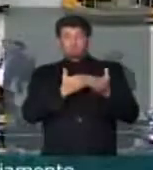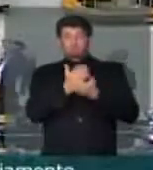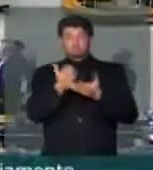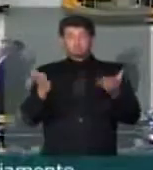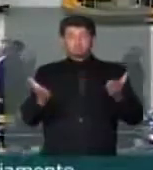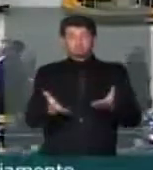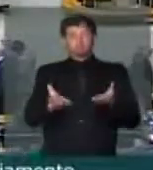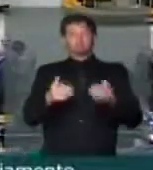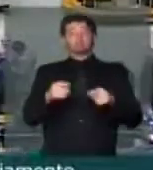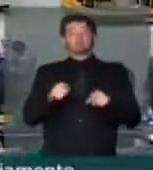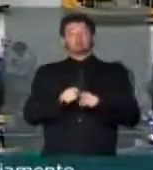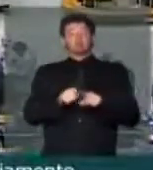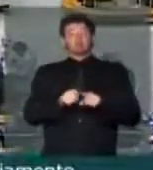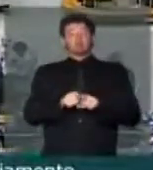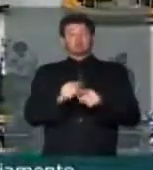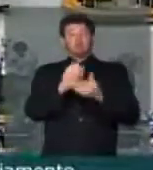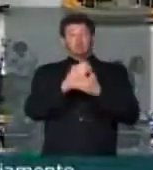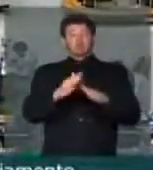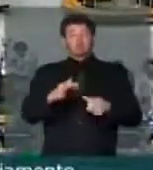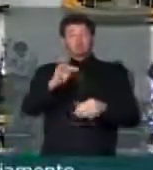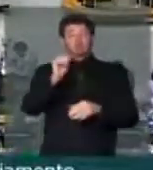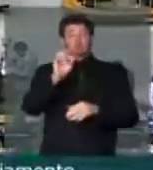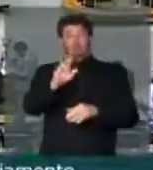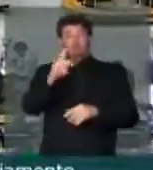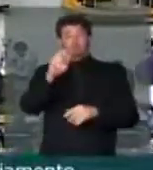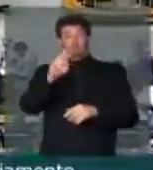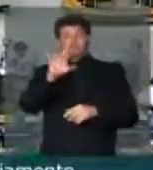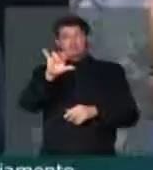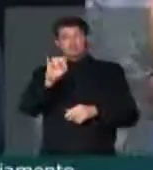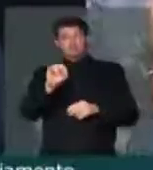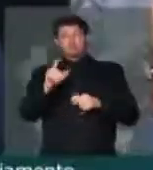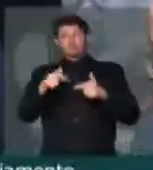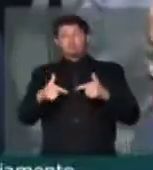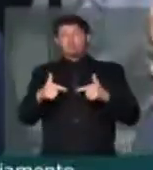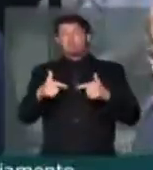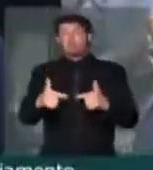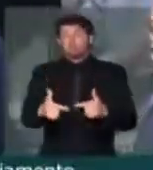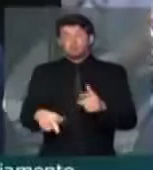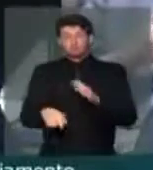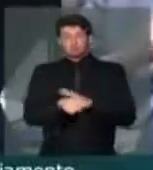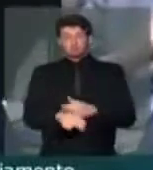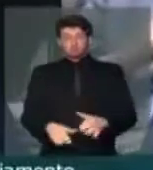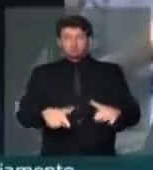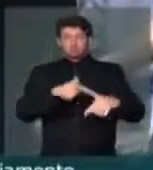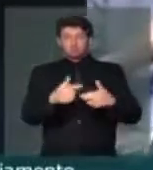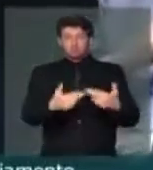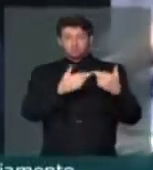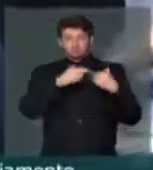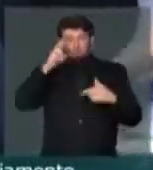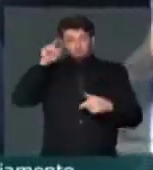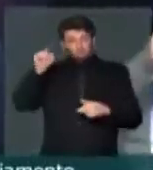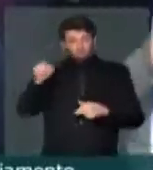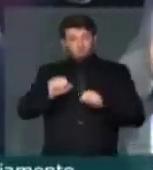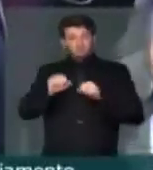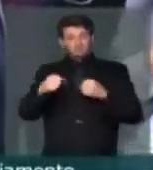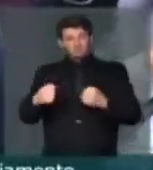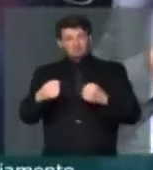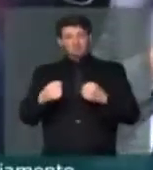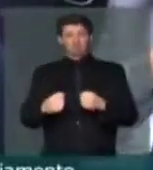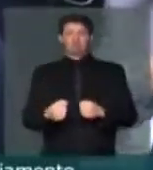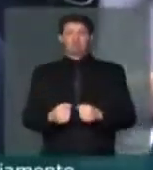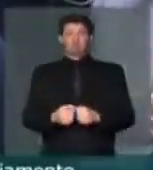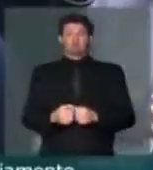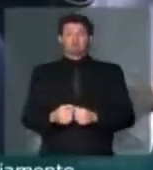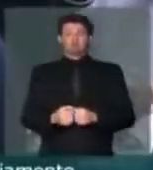de aprovar lá também o fim do fator previdenciário, iniciativa, uma luta do seu mandato que defende com